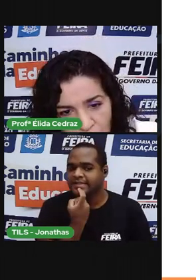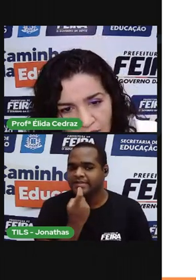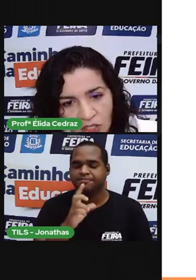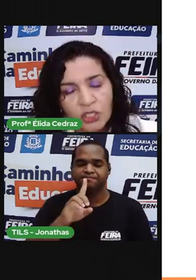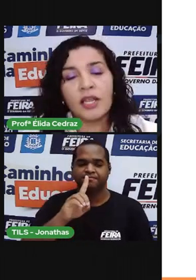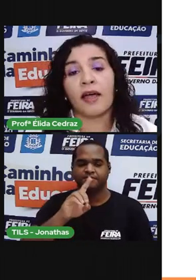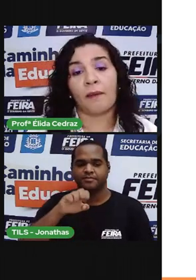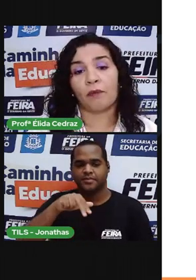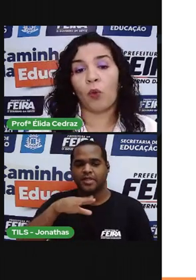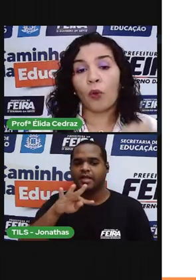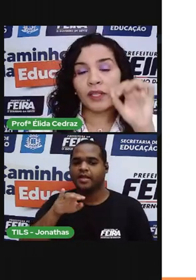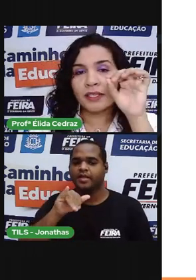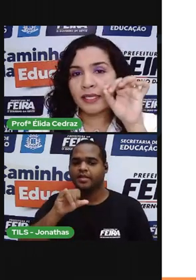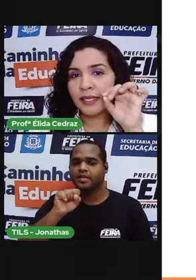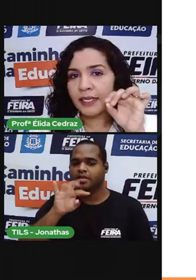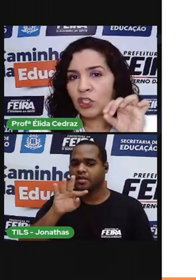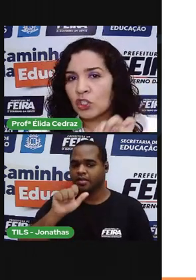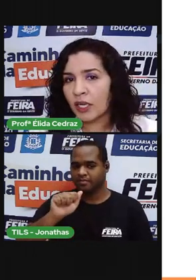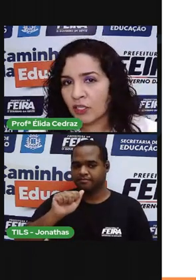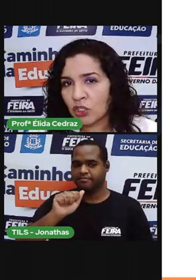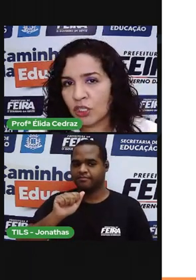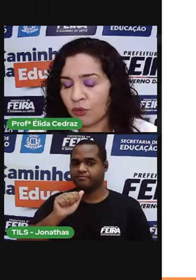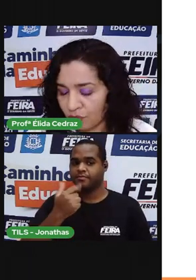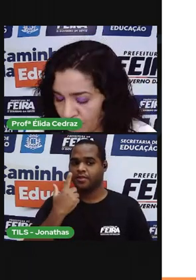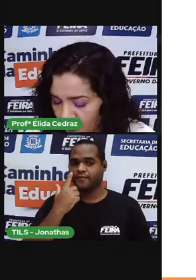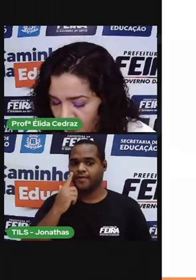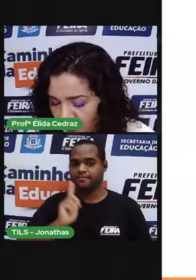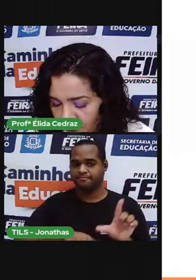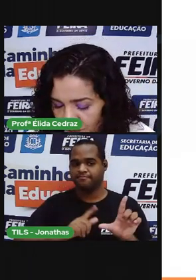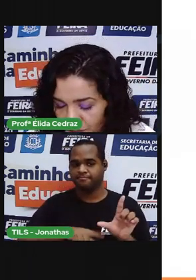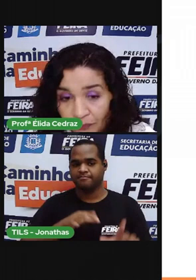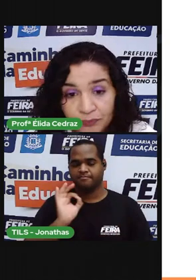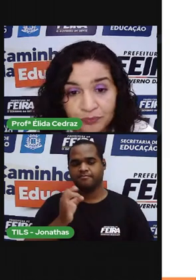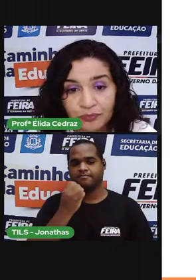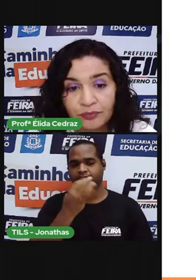Dentista, conta as letras direitinho, viu?